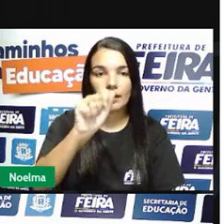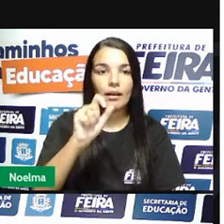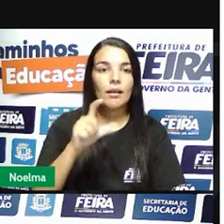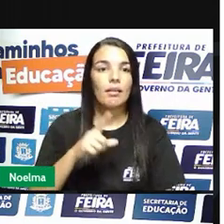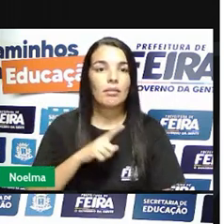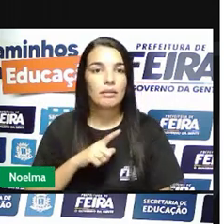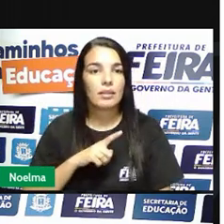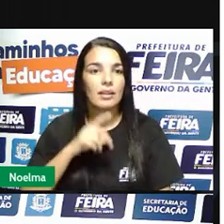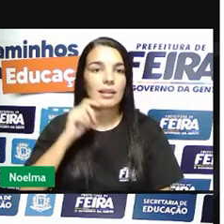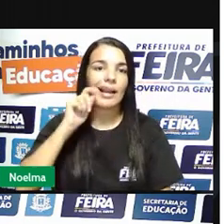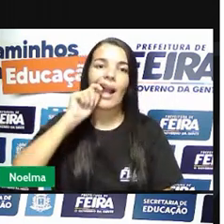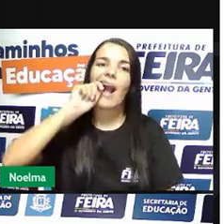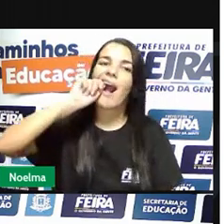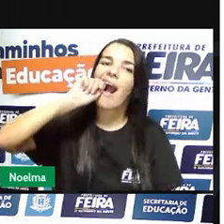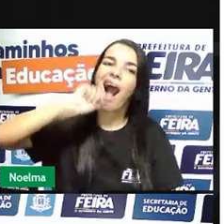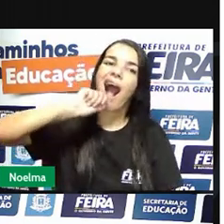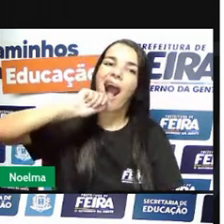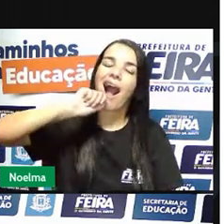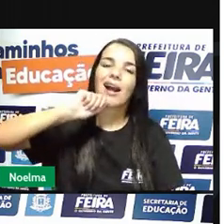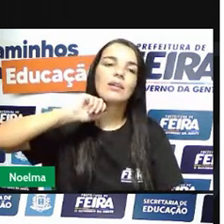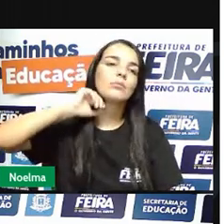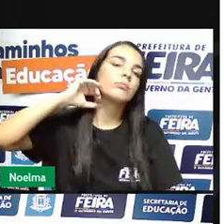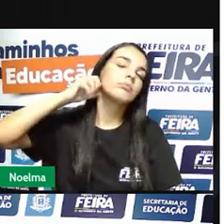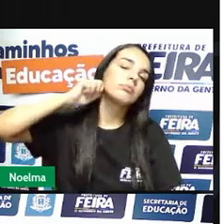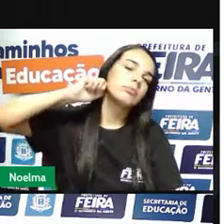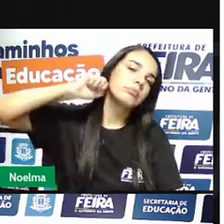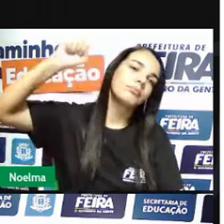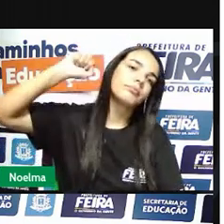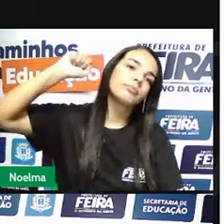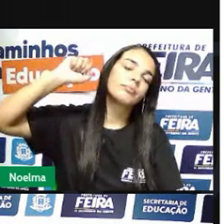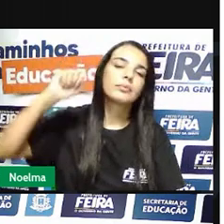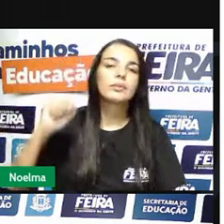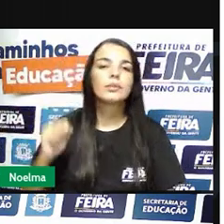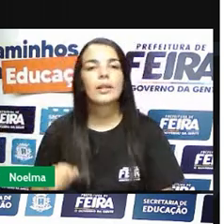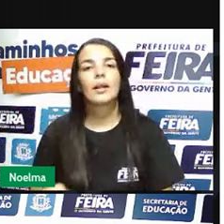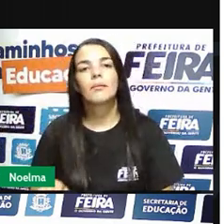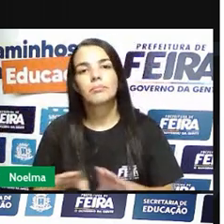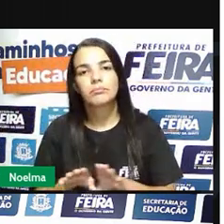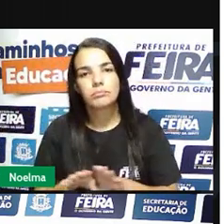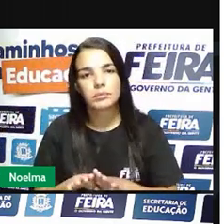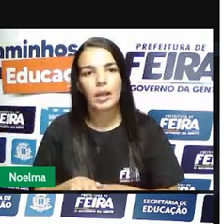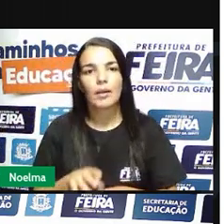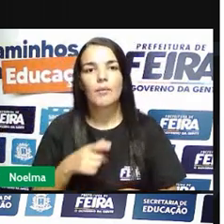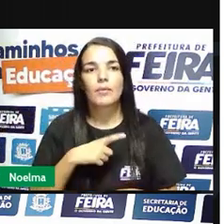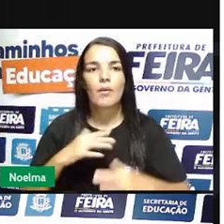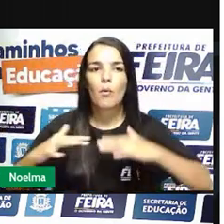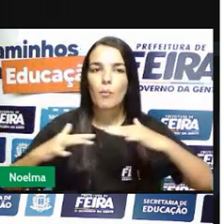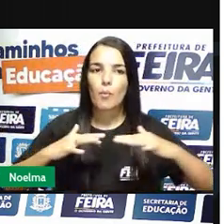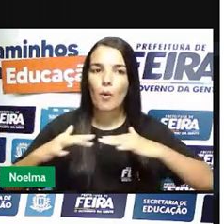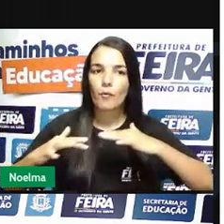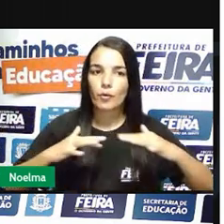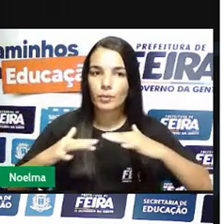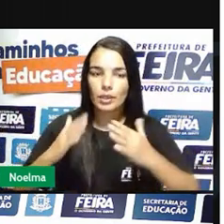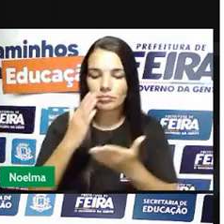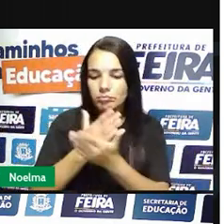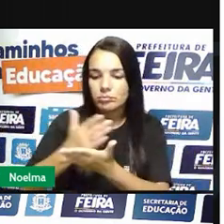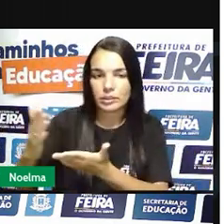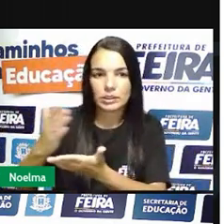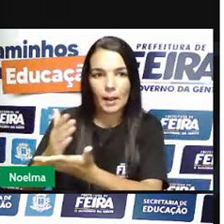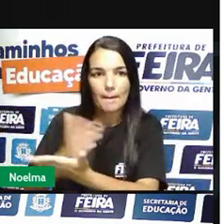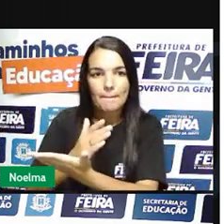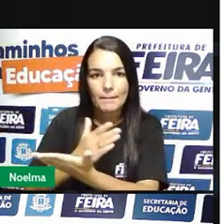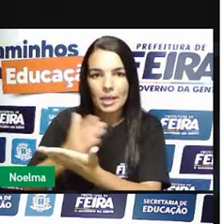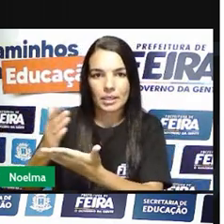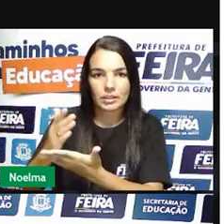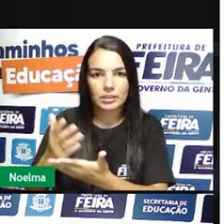falando sobre a Inconfidência Mineira ou Conjuração Mineira. Foi um movimento de caráter separatista